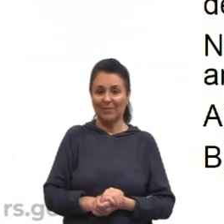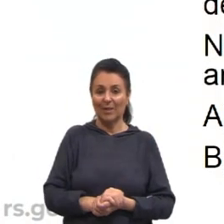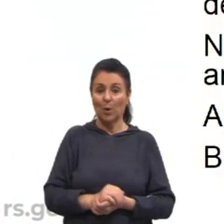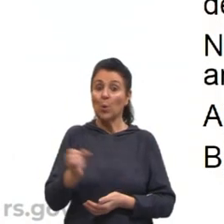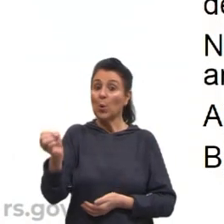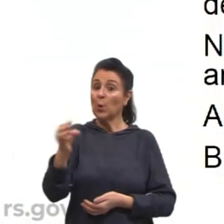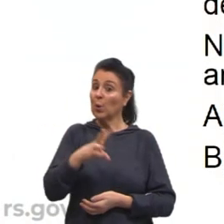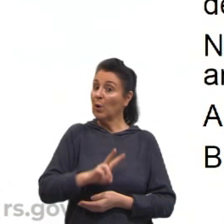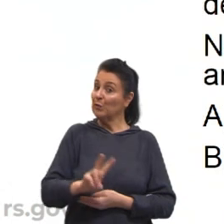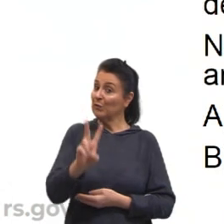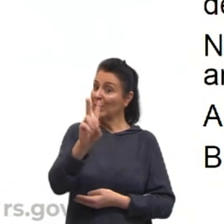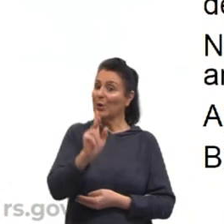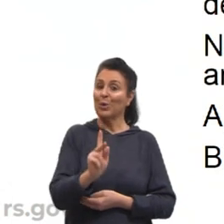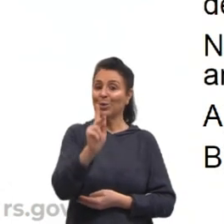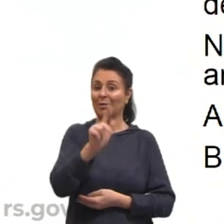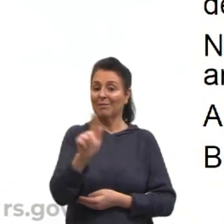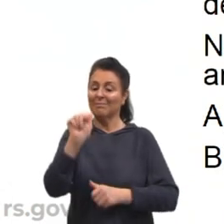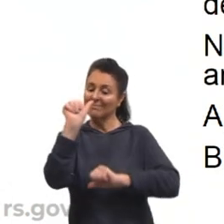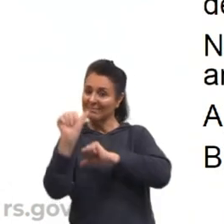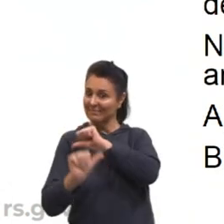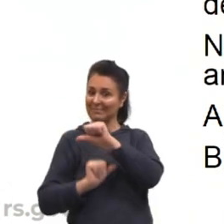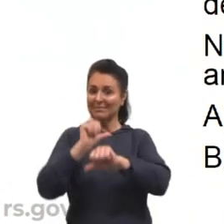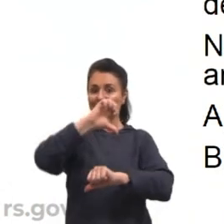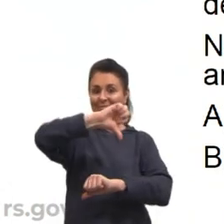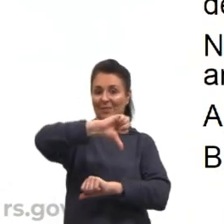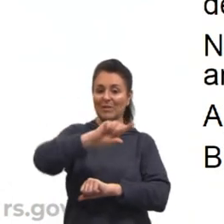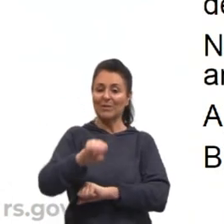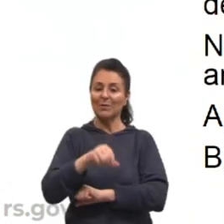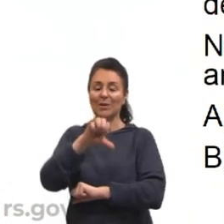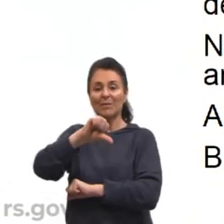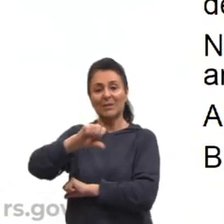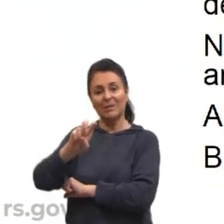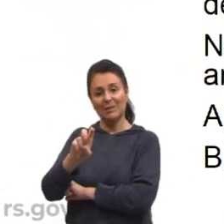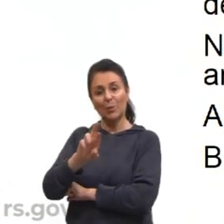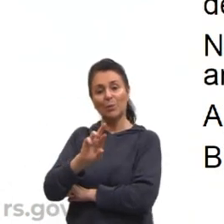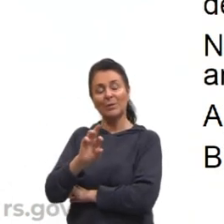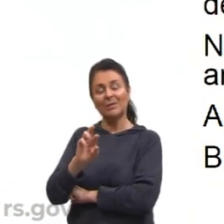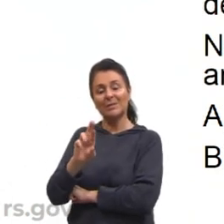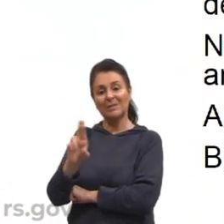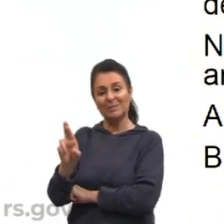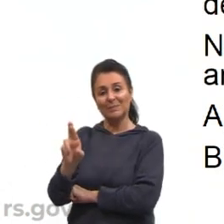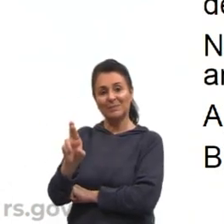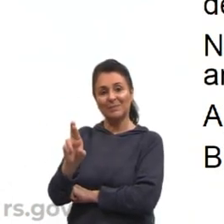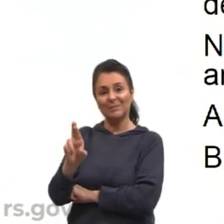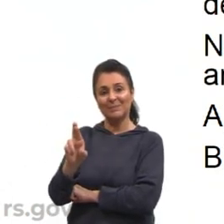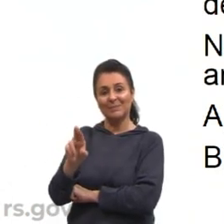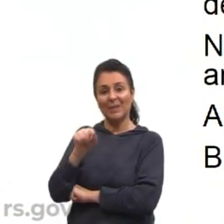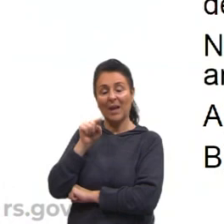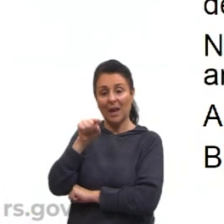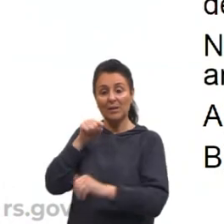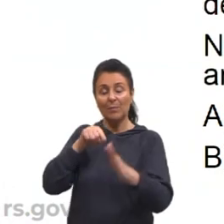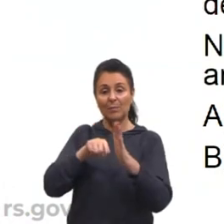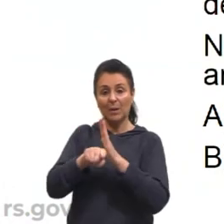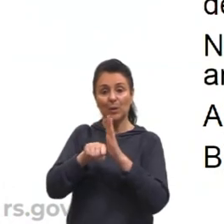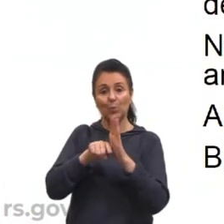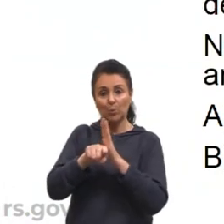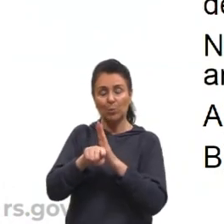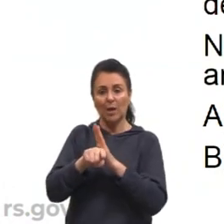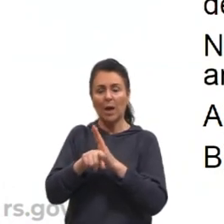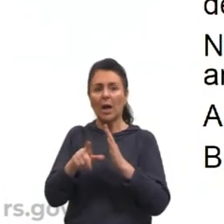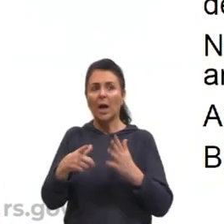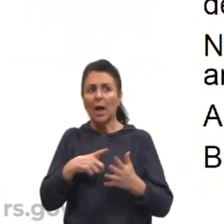valor do quilograma, então, passa a ser R$,95. Essa questão, ela é